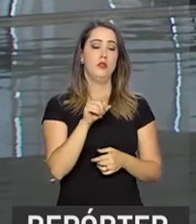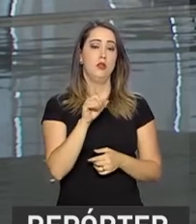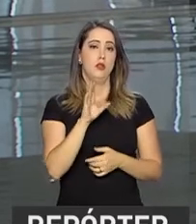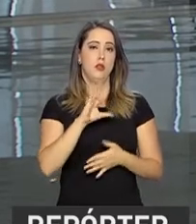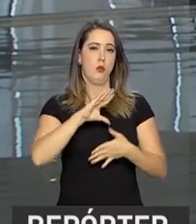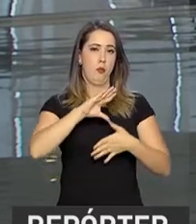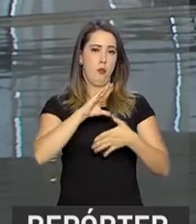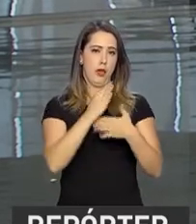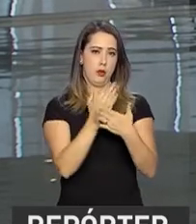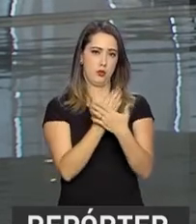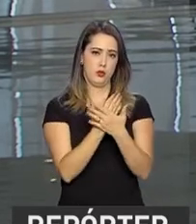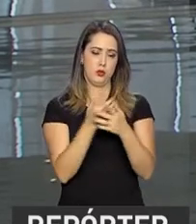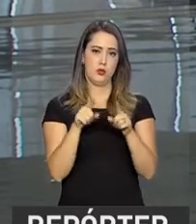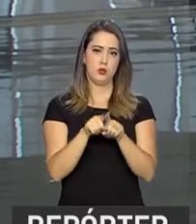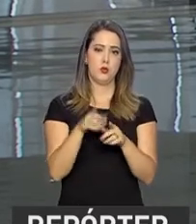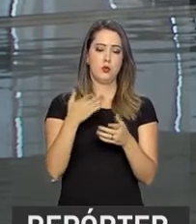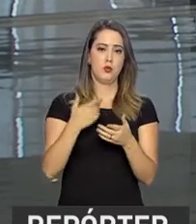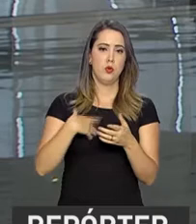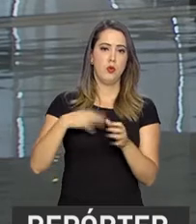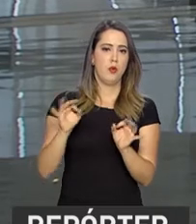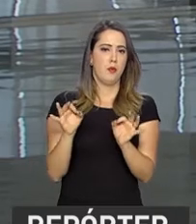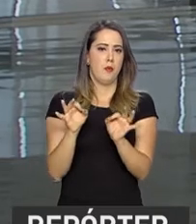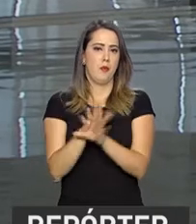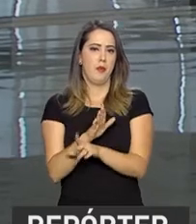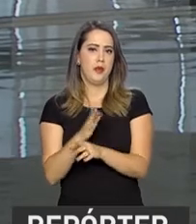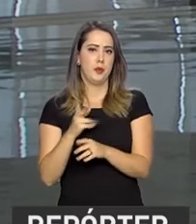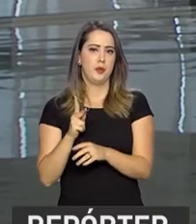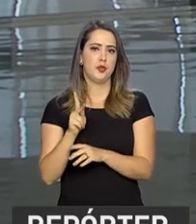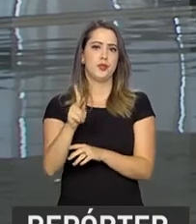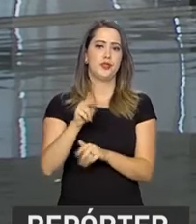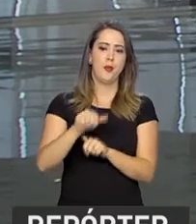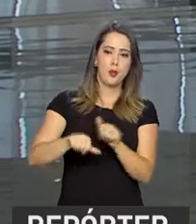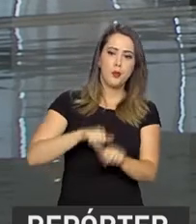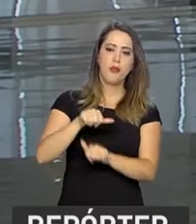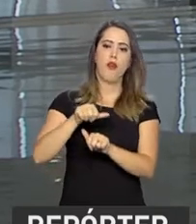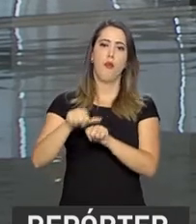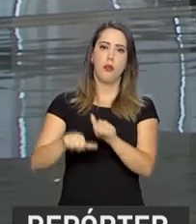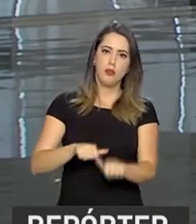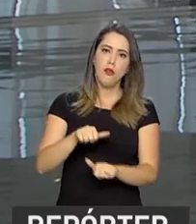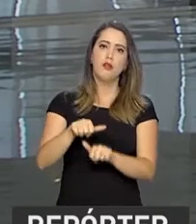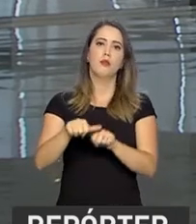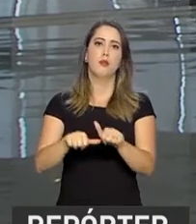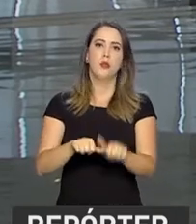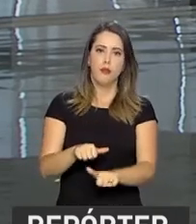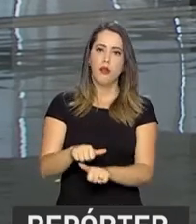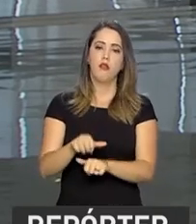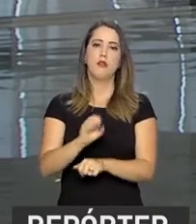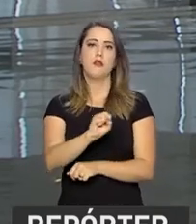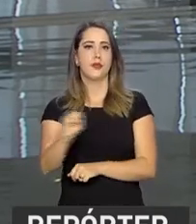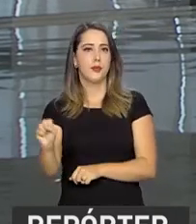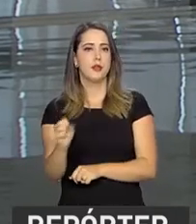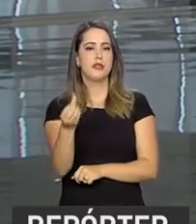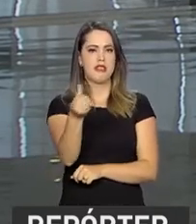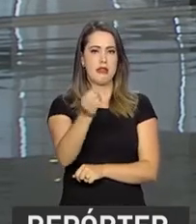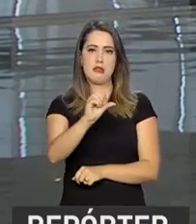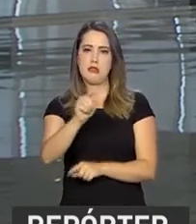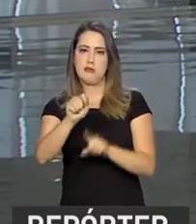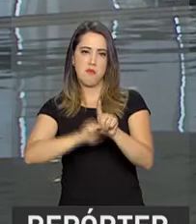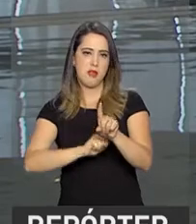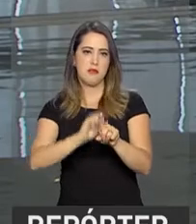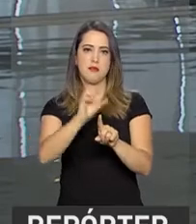parou de tentar inventar a roda a cada semestre. Sim, lança processos e dá continuidade,